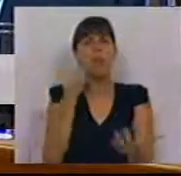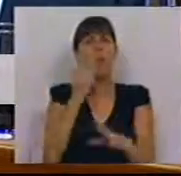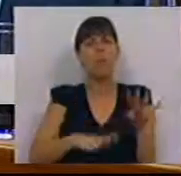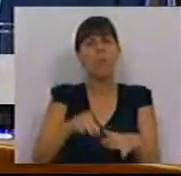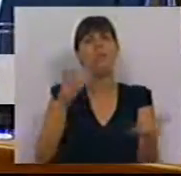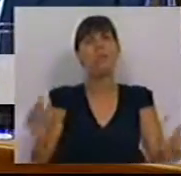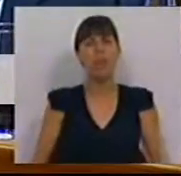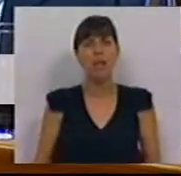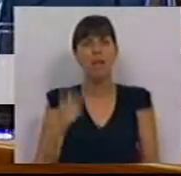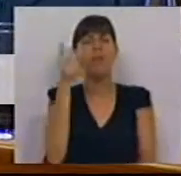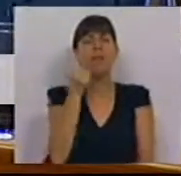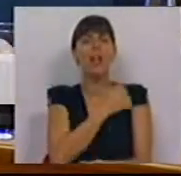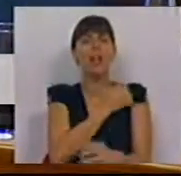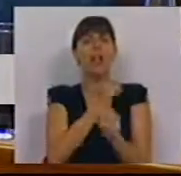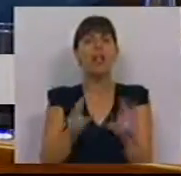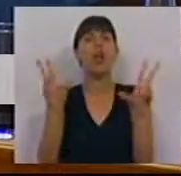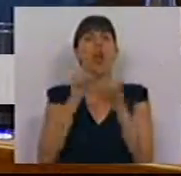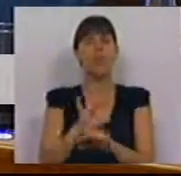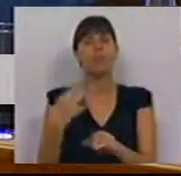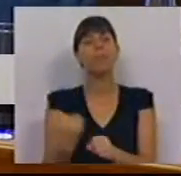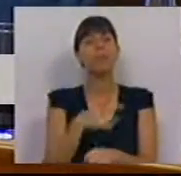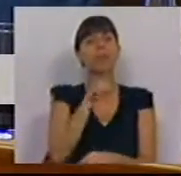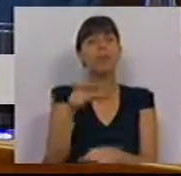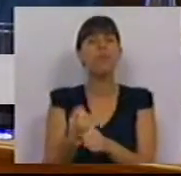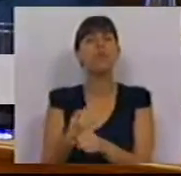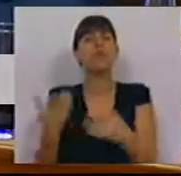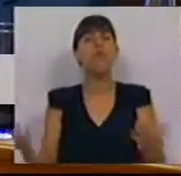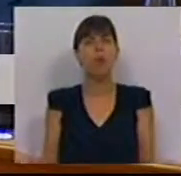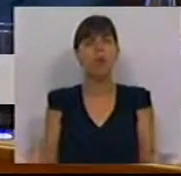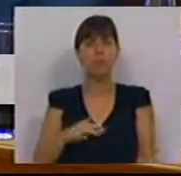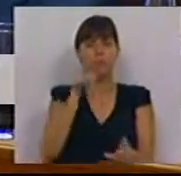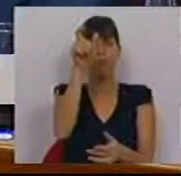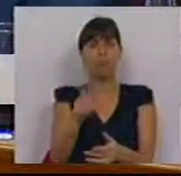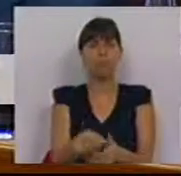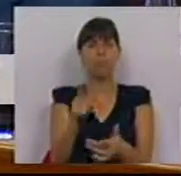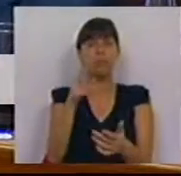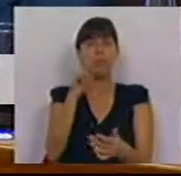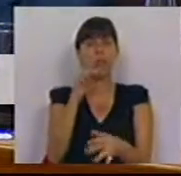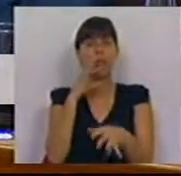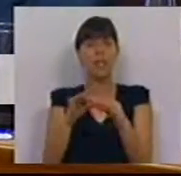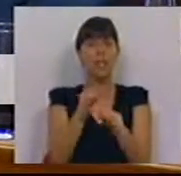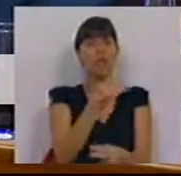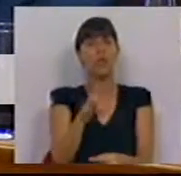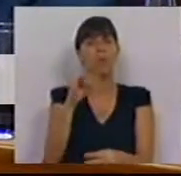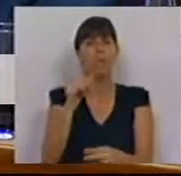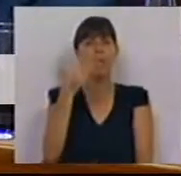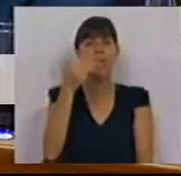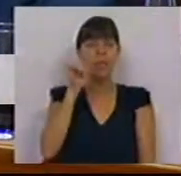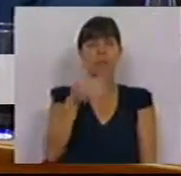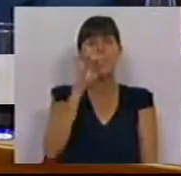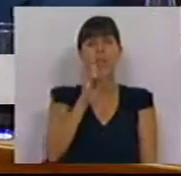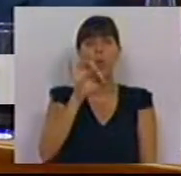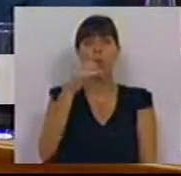fazia para morar na nova casa e os funcionários vossa excelência em 30 de setembro de 2012 tinha 7